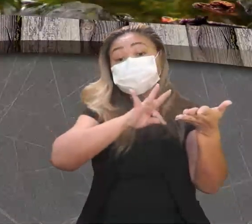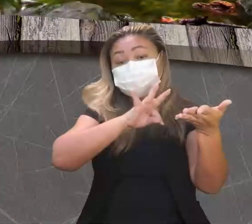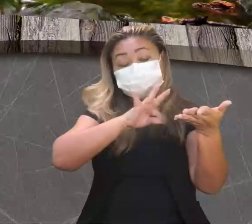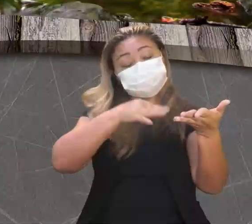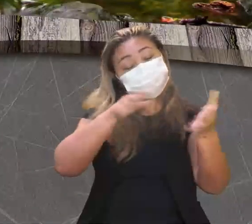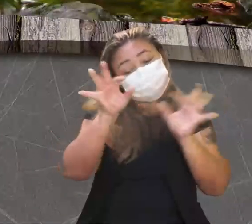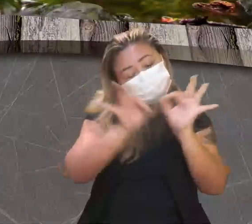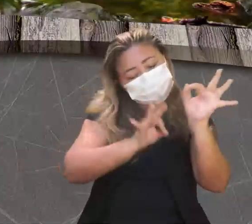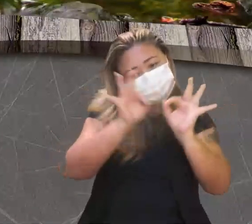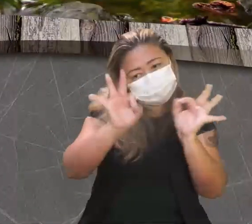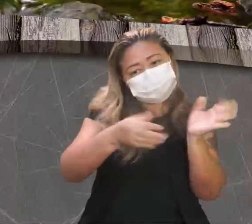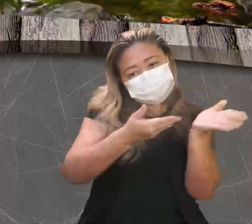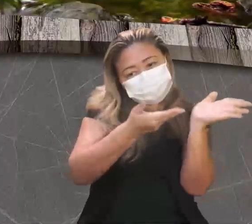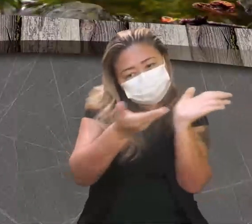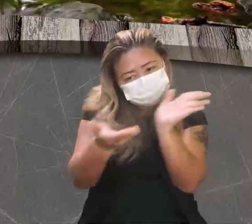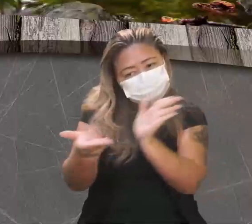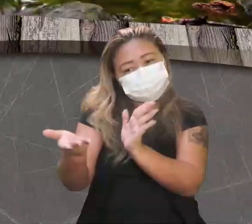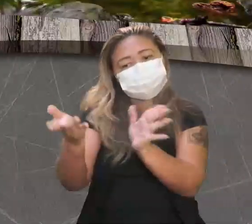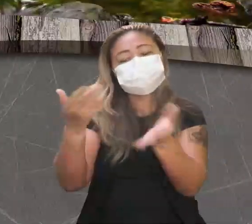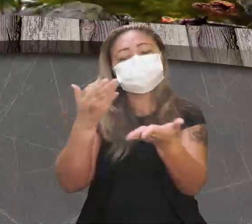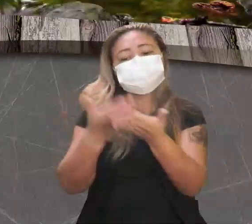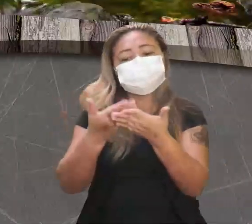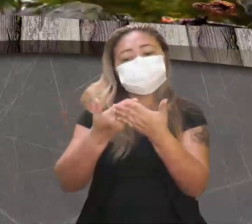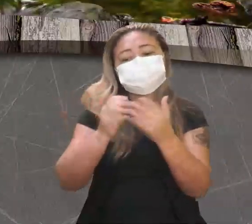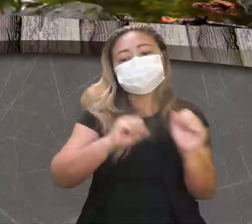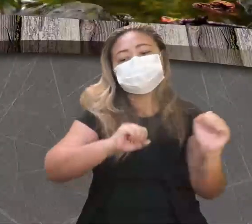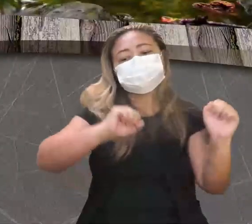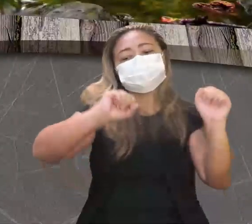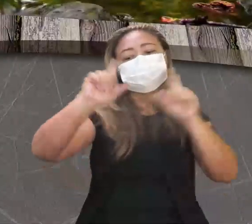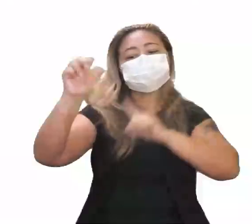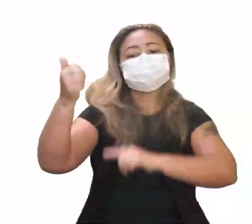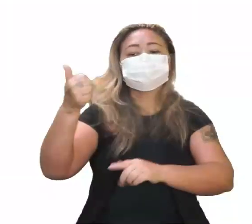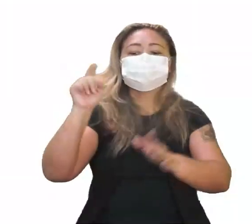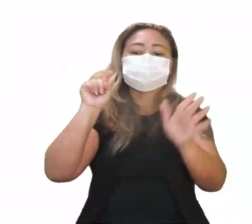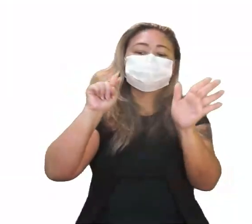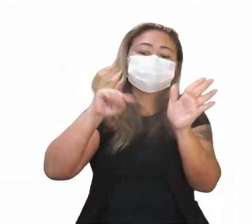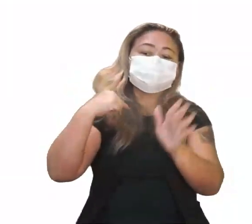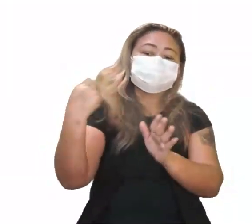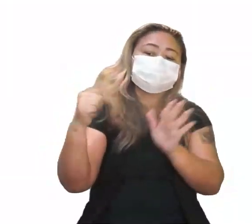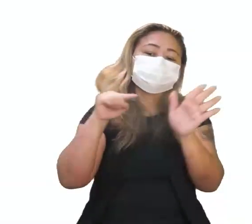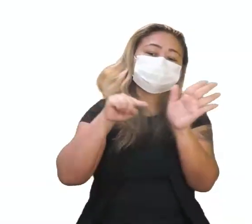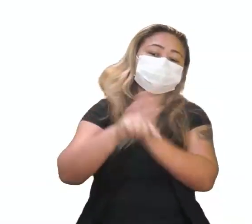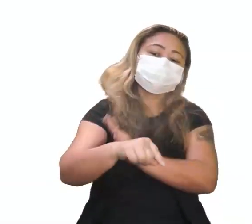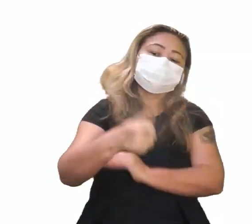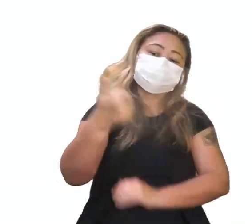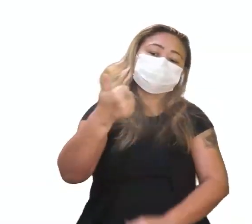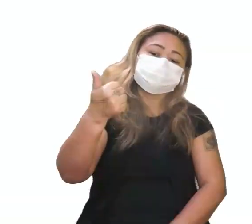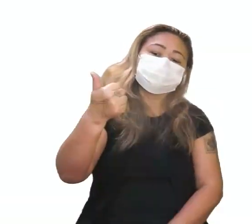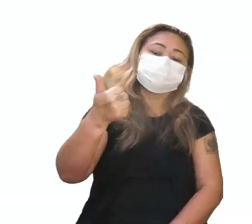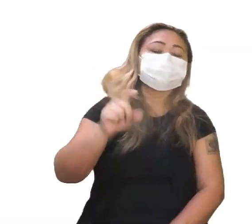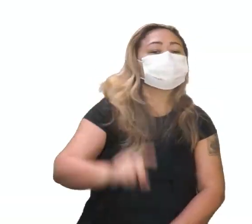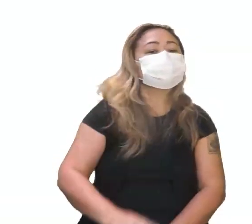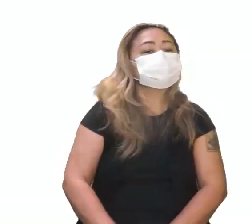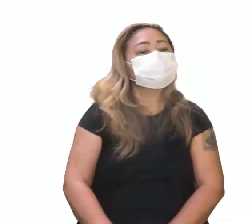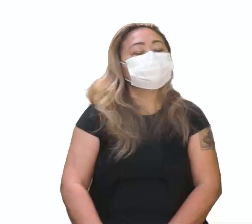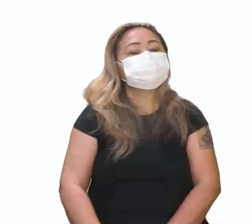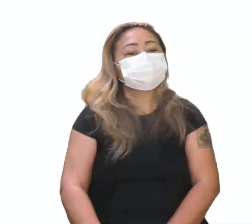que a gente preparou aqui para vocês nessa aula, tá bom? Joga lá na tela a nossa primeira questão. Vamos lá?